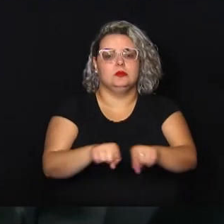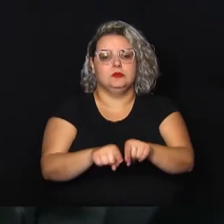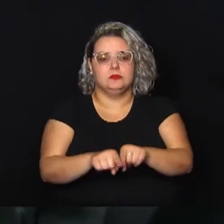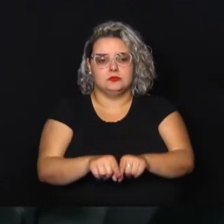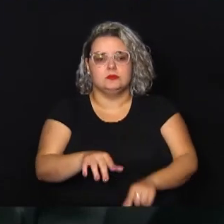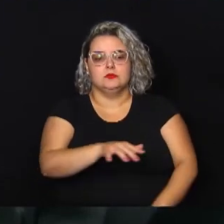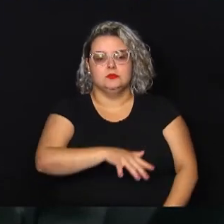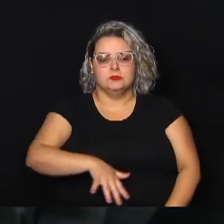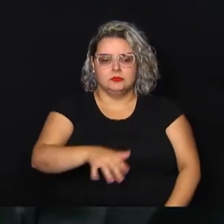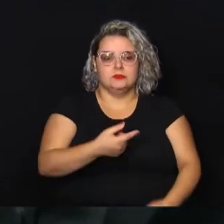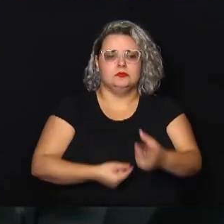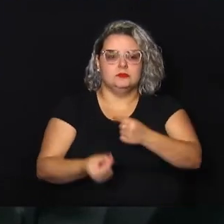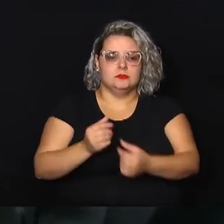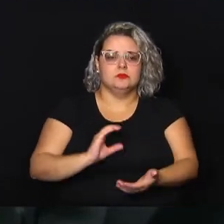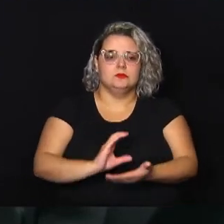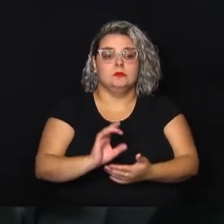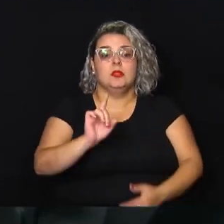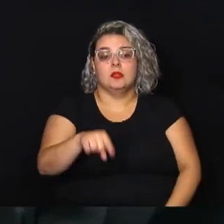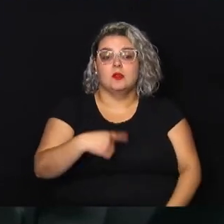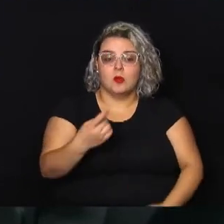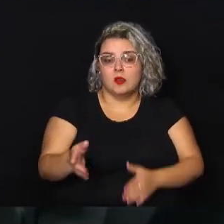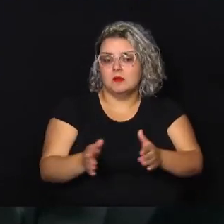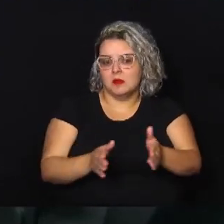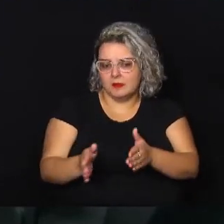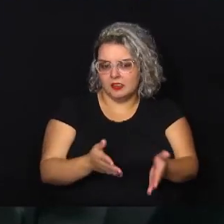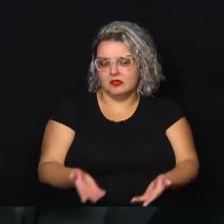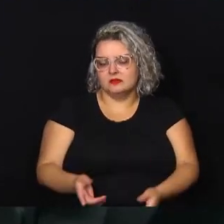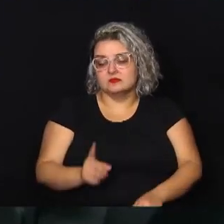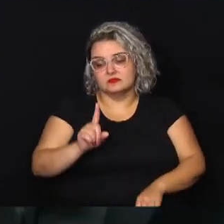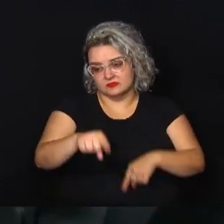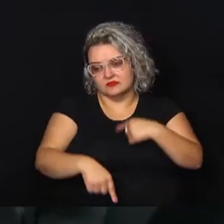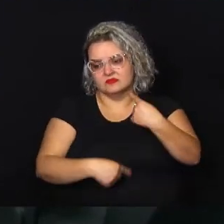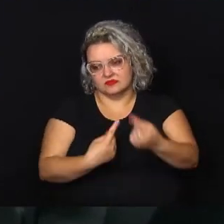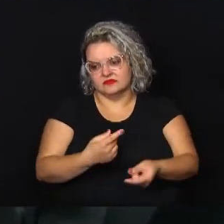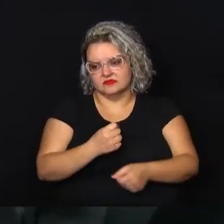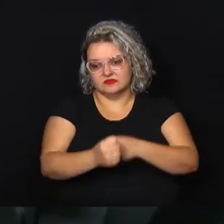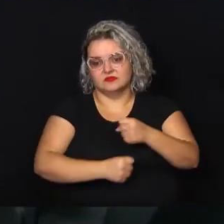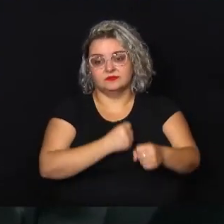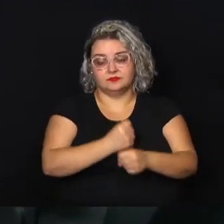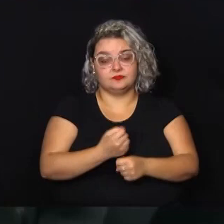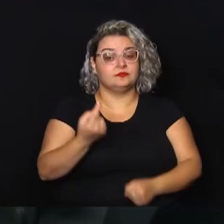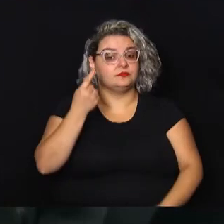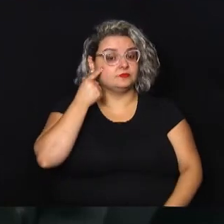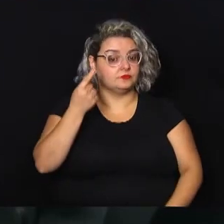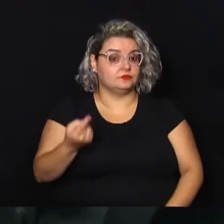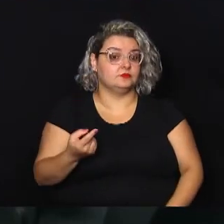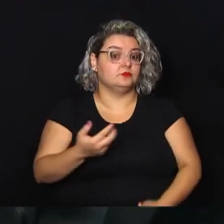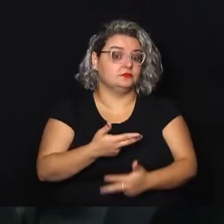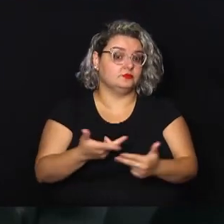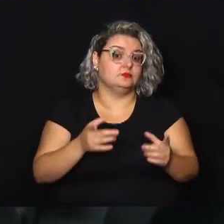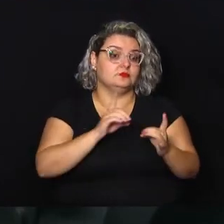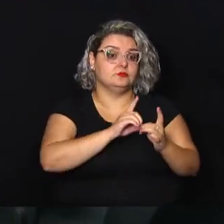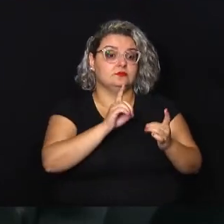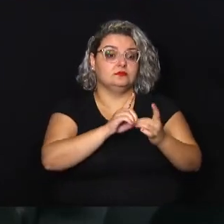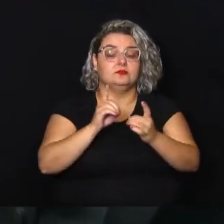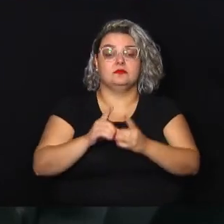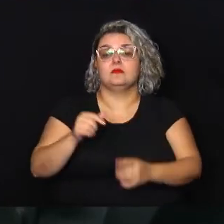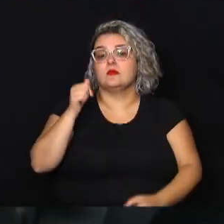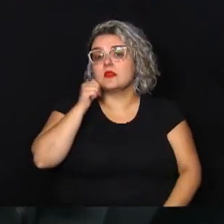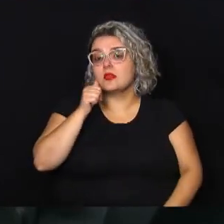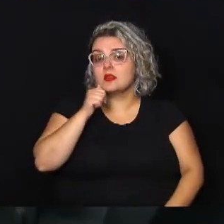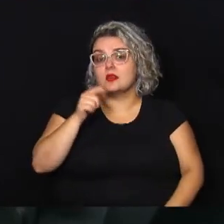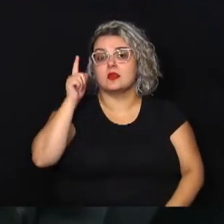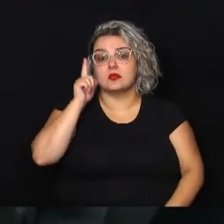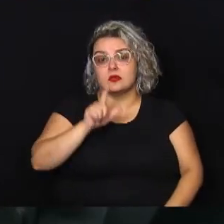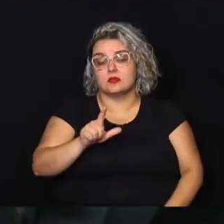recurso, para que no próximo período, né? No próximo ano, a gente consiga pensar em campanhas que, de fato, atendam as nossas mulheres que consigam chegar